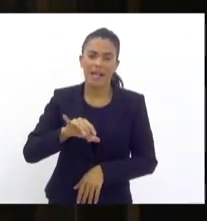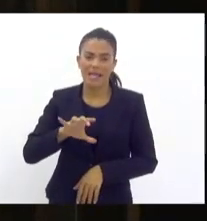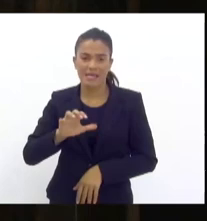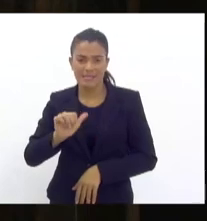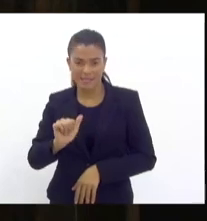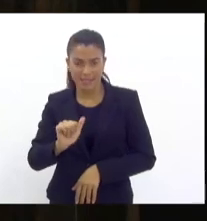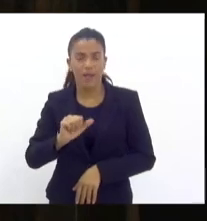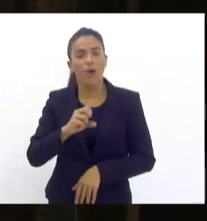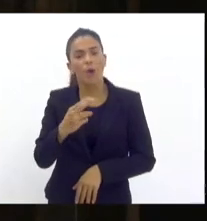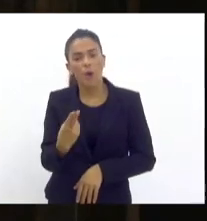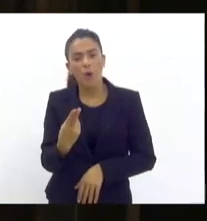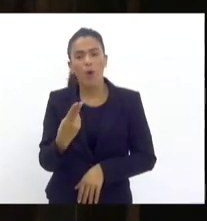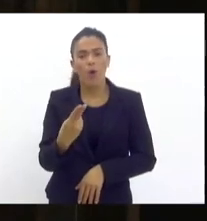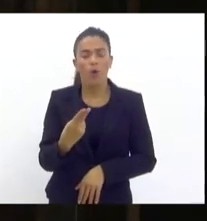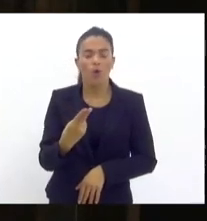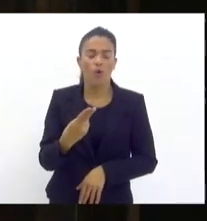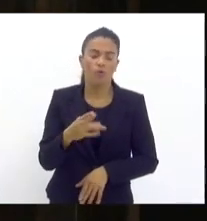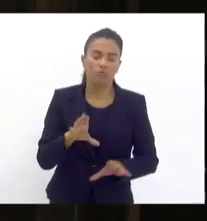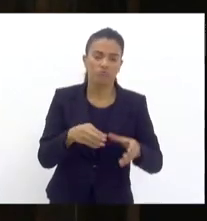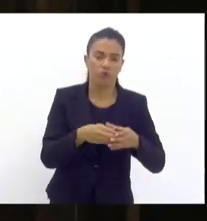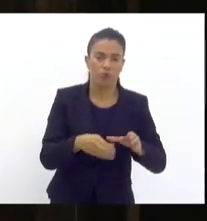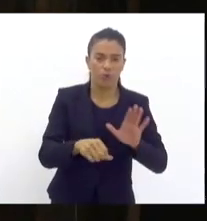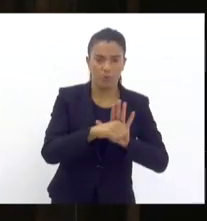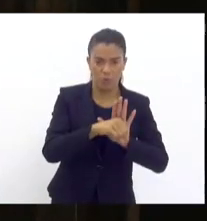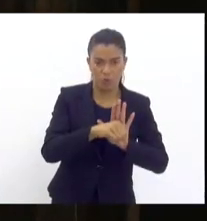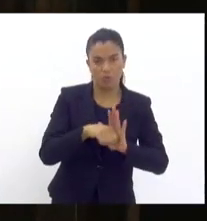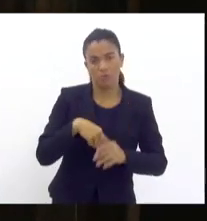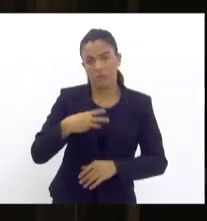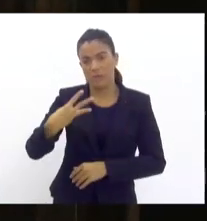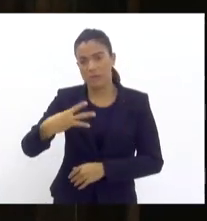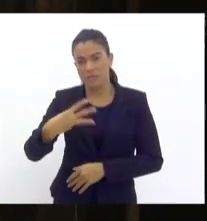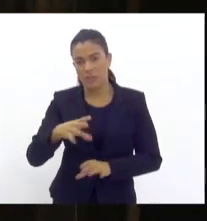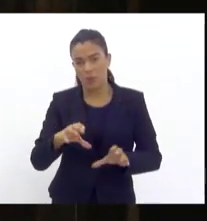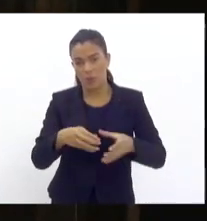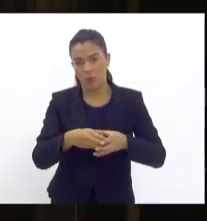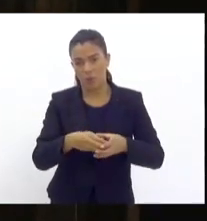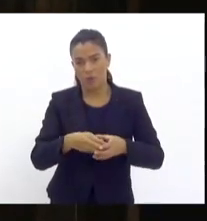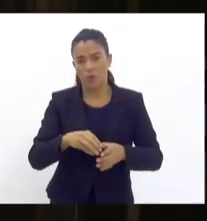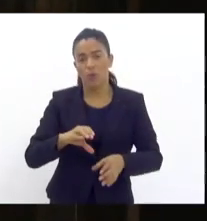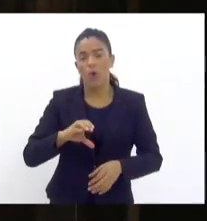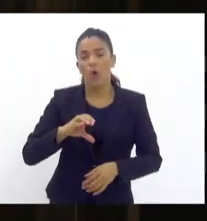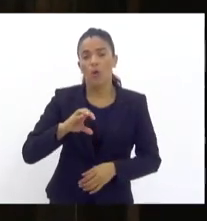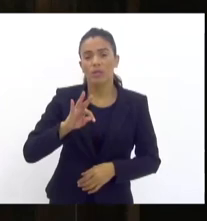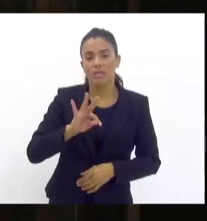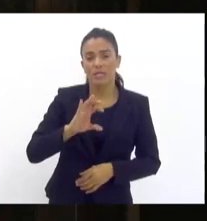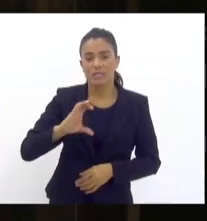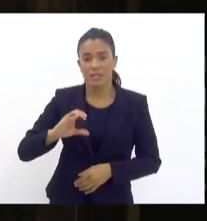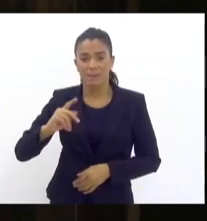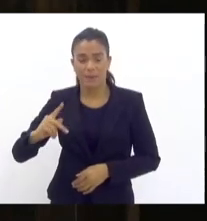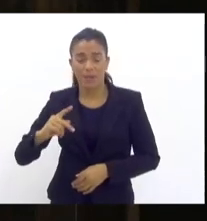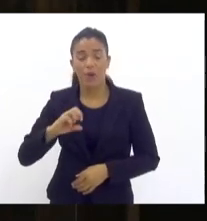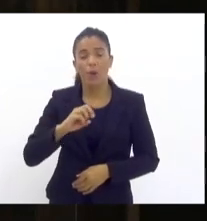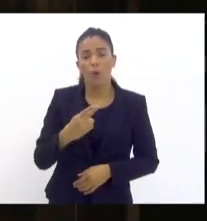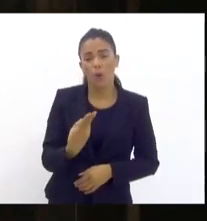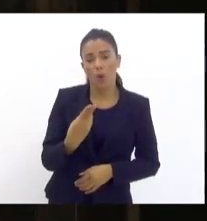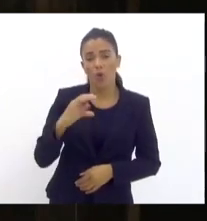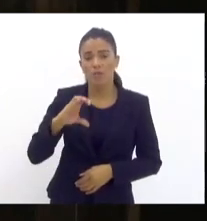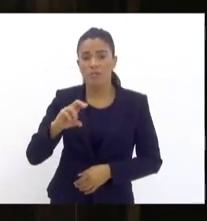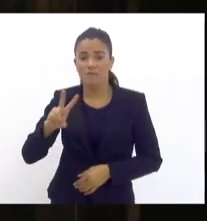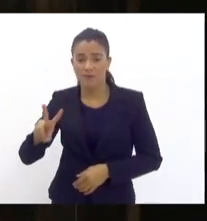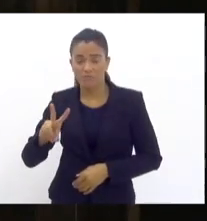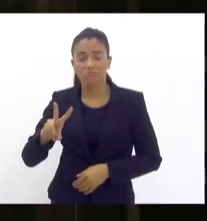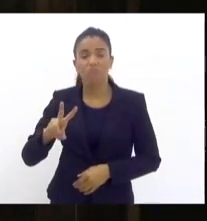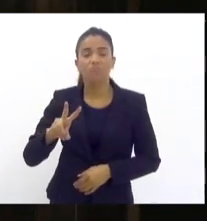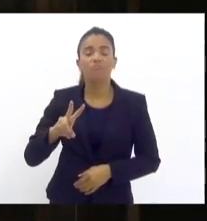tradicional facção criminosa, como nós conhecemos, terceiro comando e comando vermelho, elas têm práticas